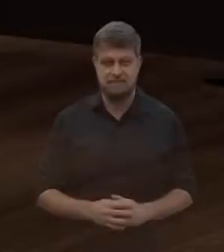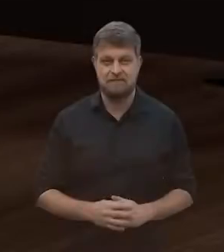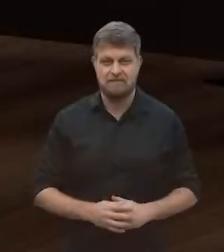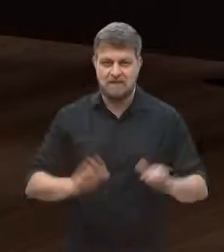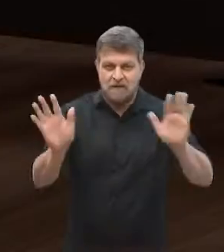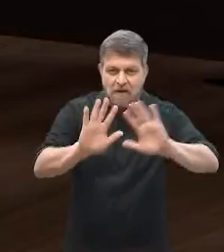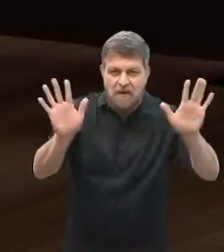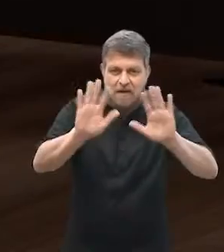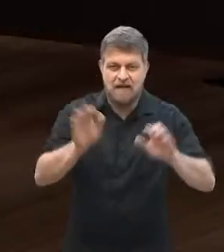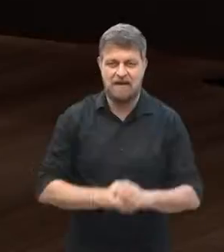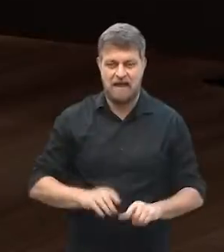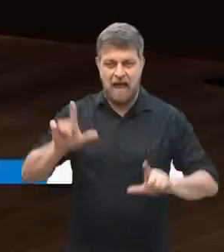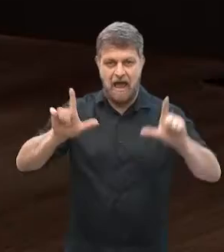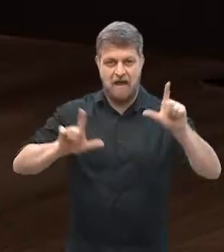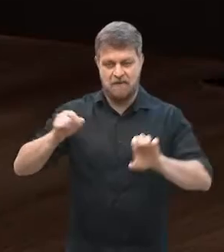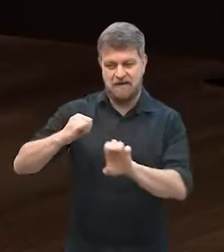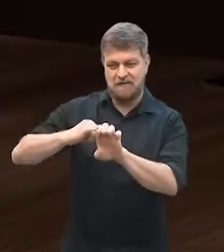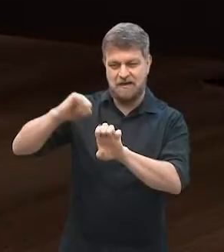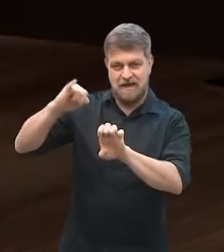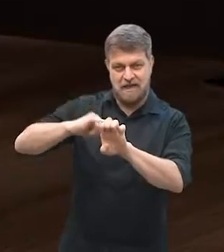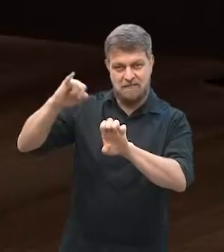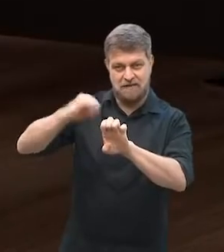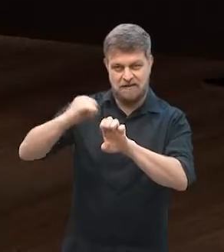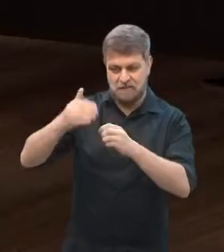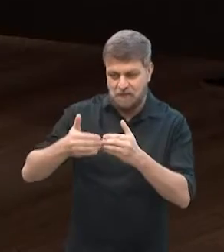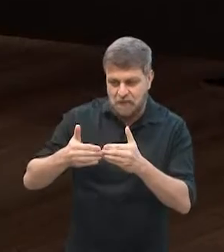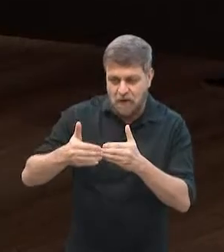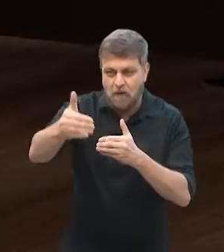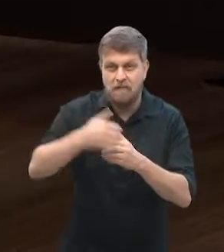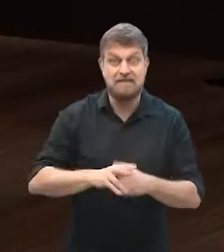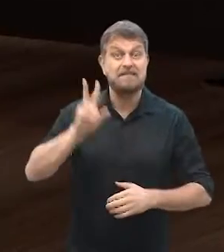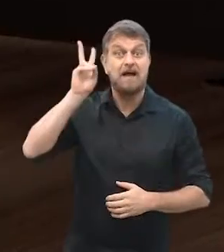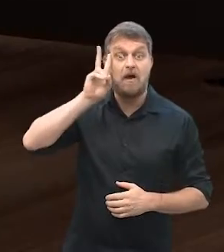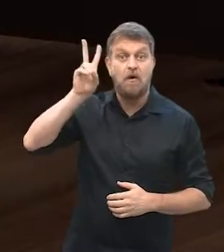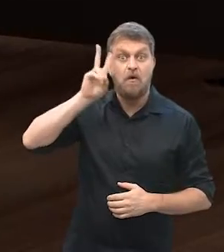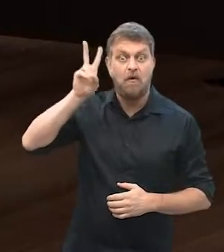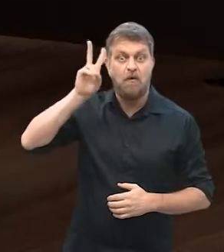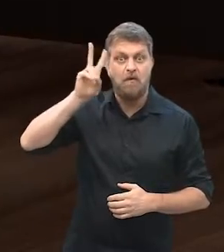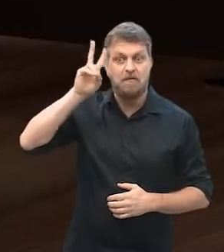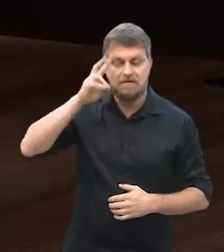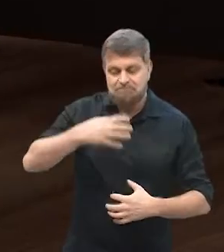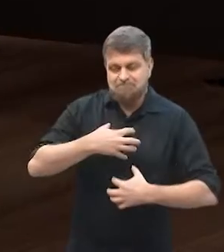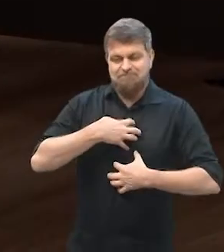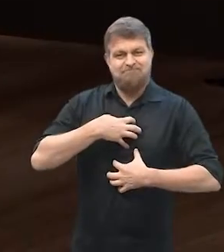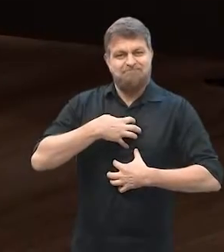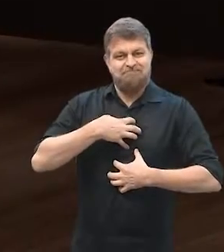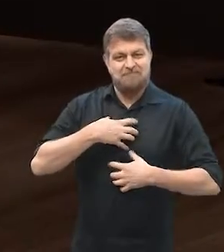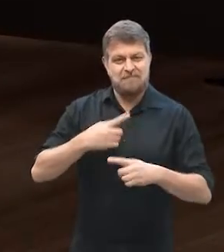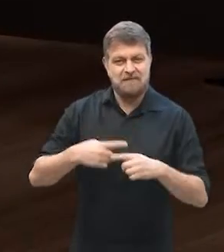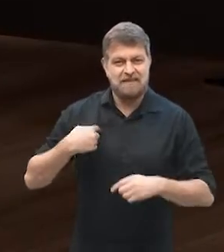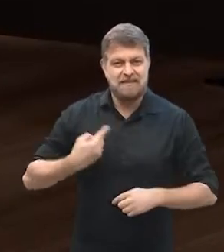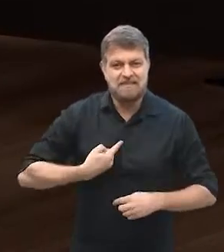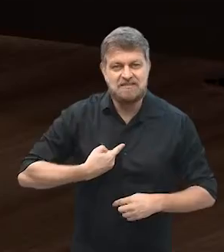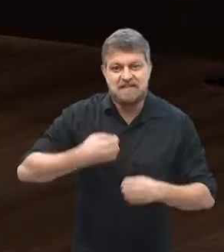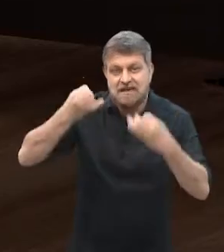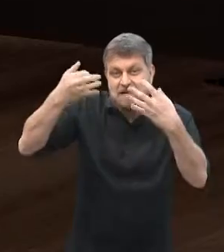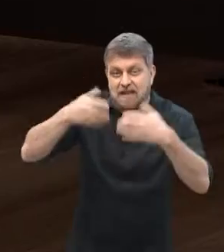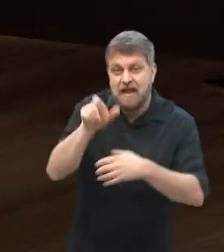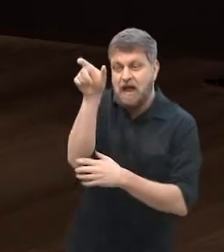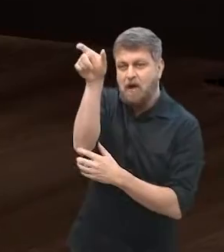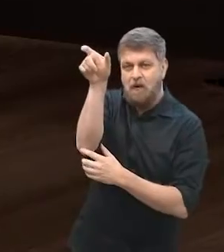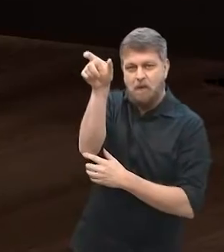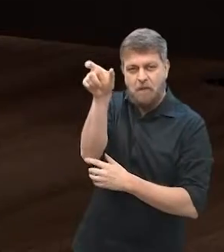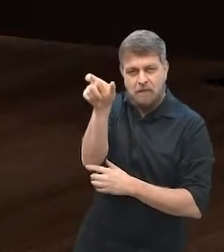Olá, o Ser Empreendedor começa agora contando uma história inspiradora, porque a gente vai falar de uma